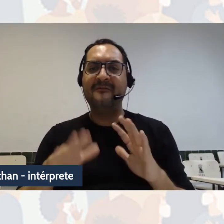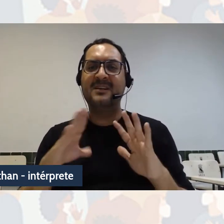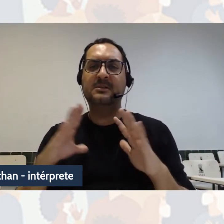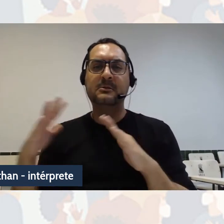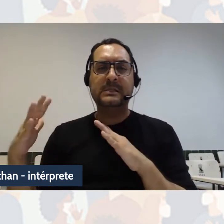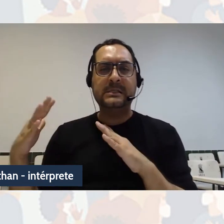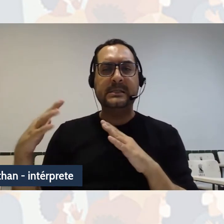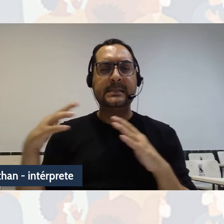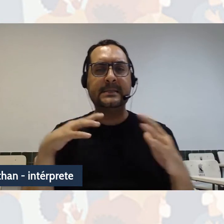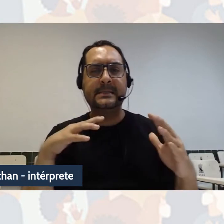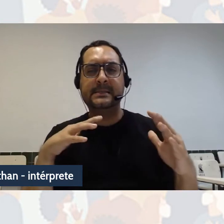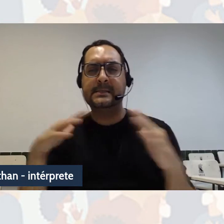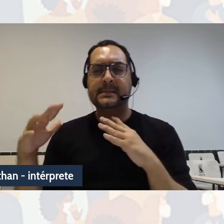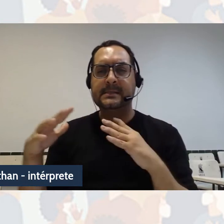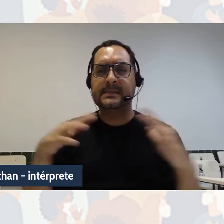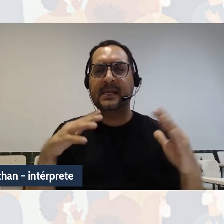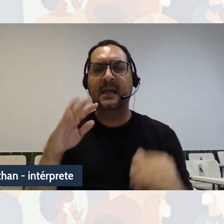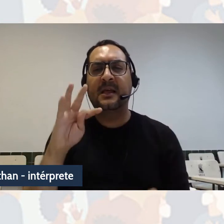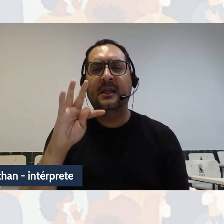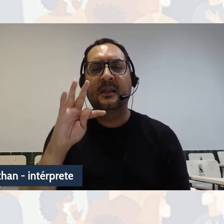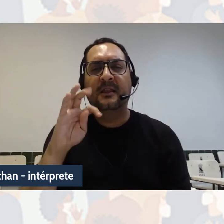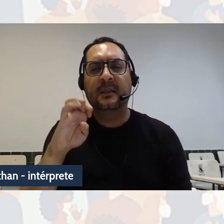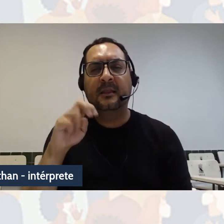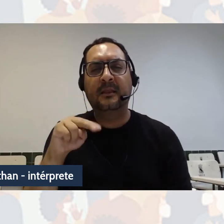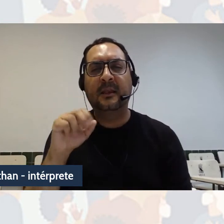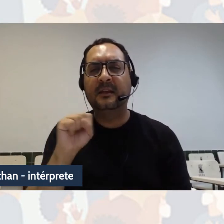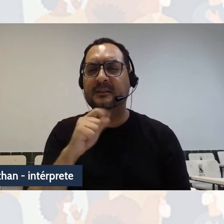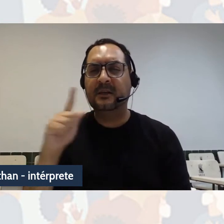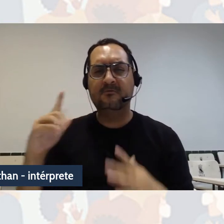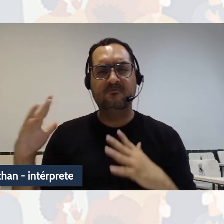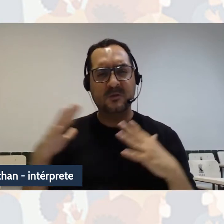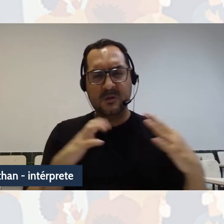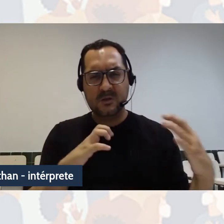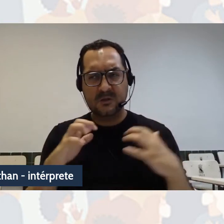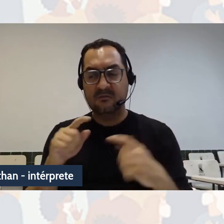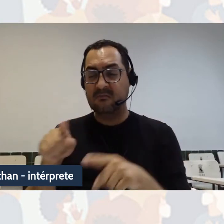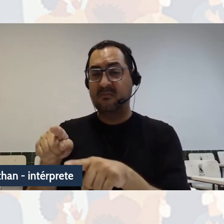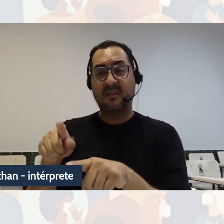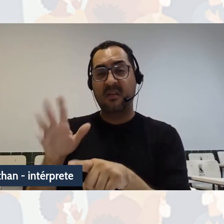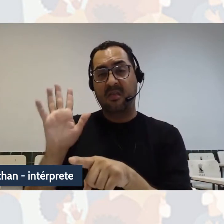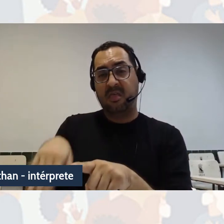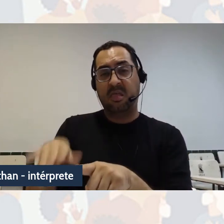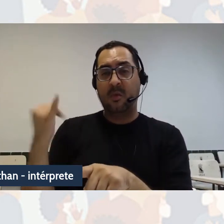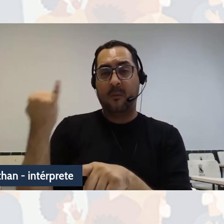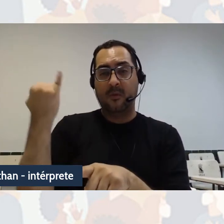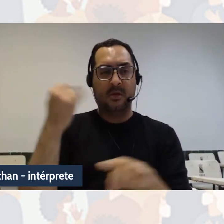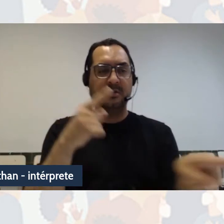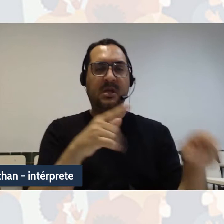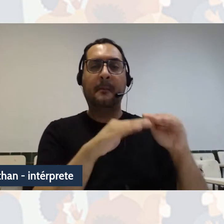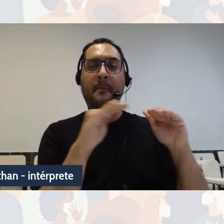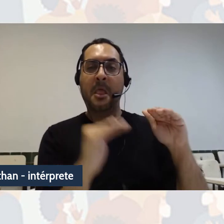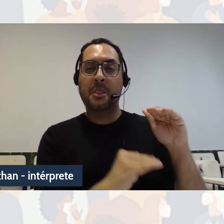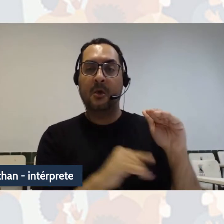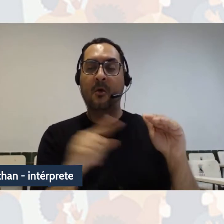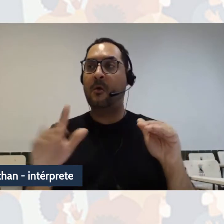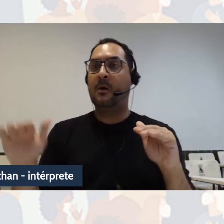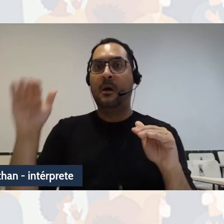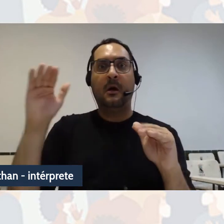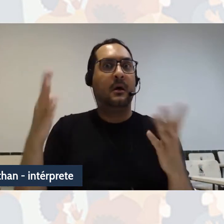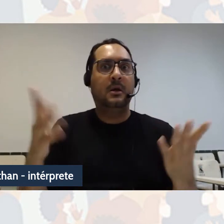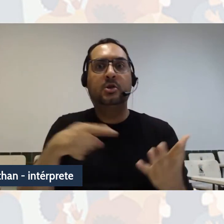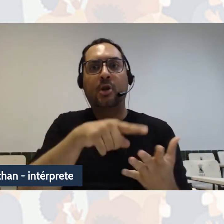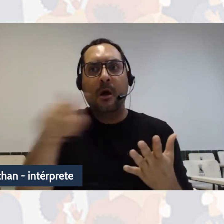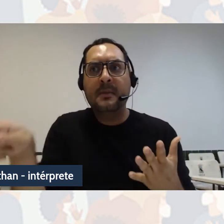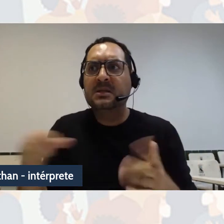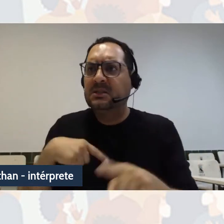inúteis, conhecimentos menores, como não saber. Isso é uma questão de trazer esses saberes, de incluí-los aos nossos